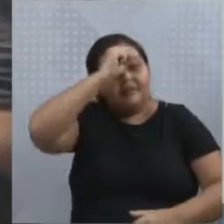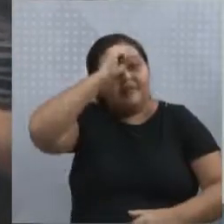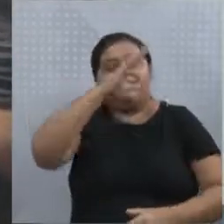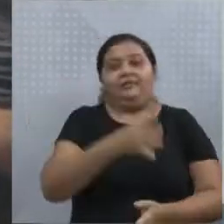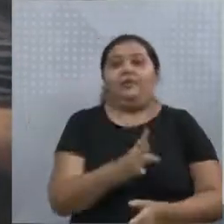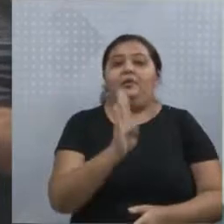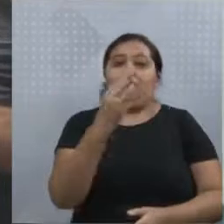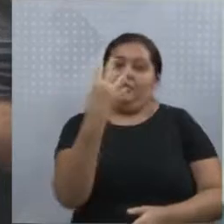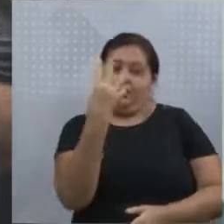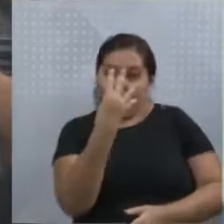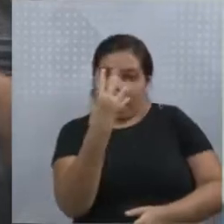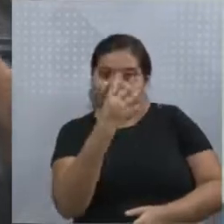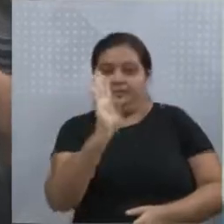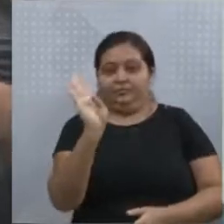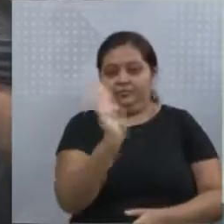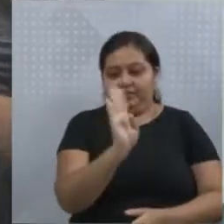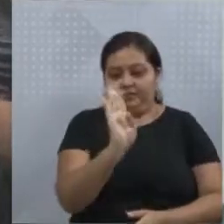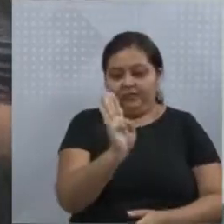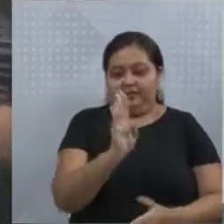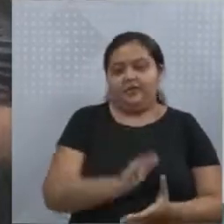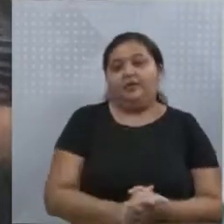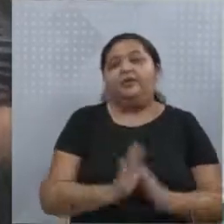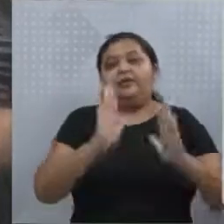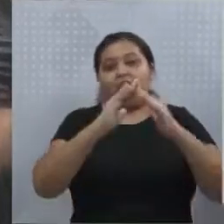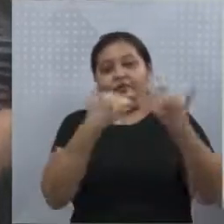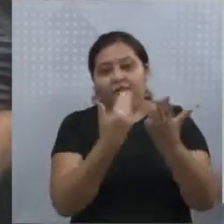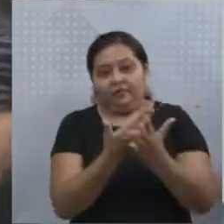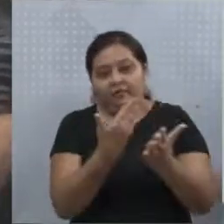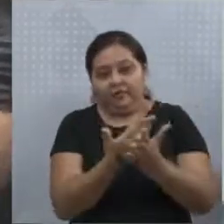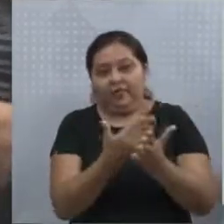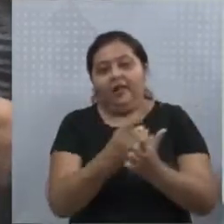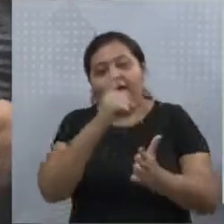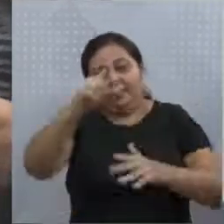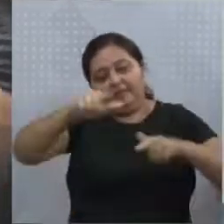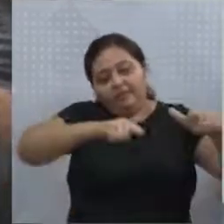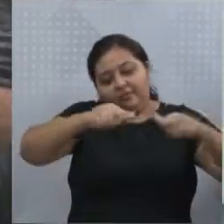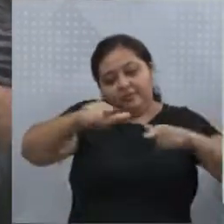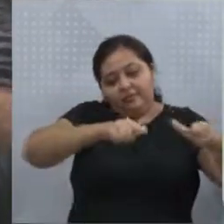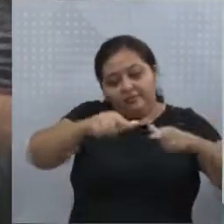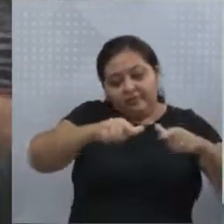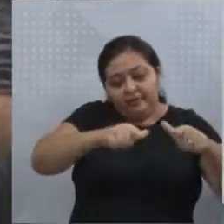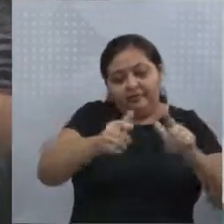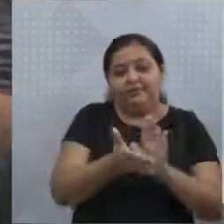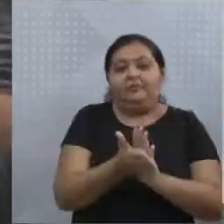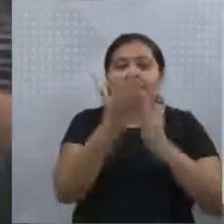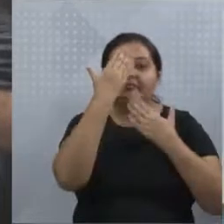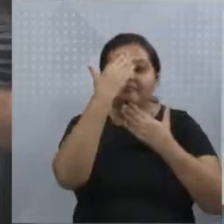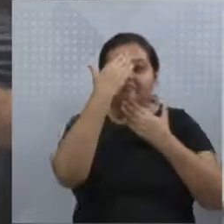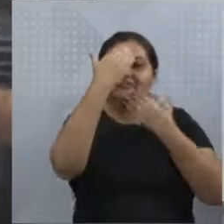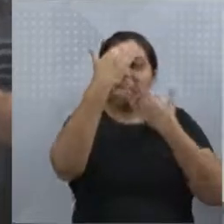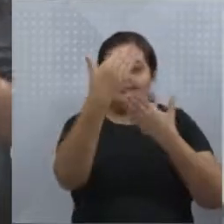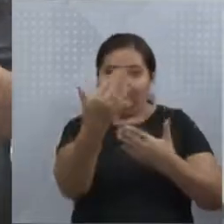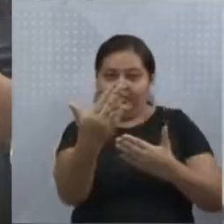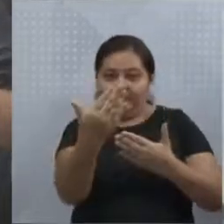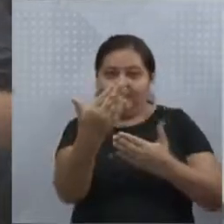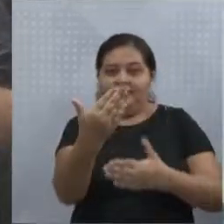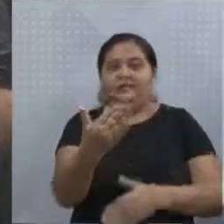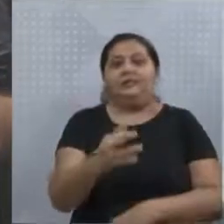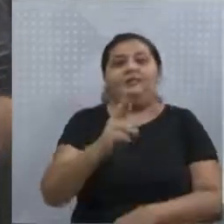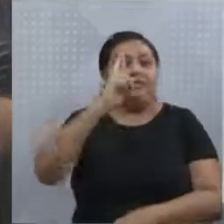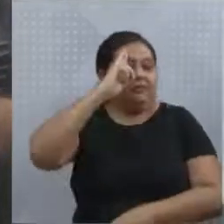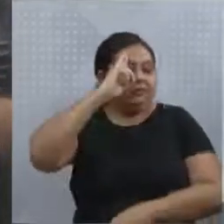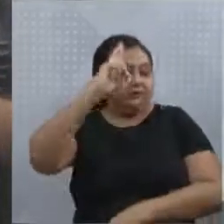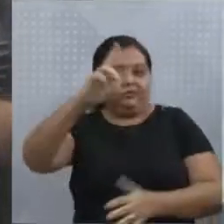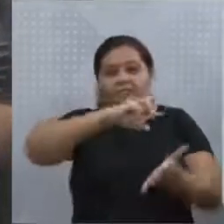professor e com a coordenação pedagógica da escola qual estou lotado, que é o Aníbal Moura. Deja meu agradecimento à direção e o corpo de